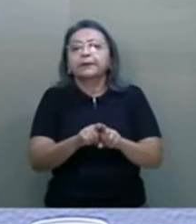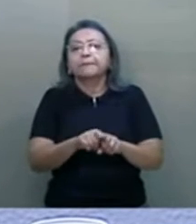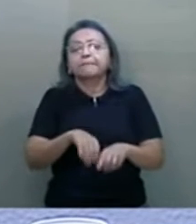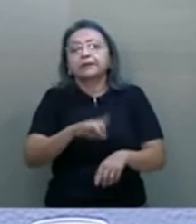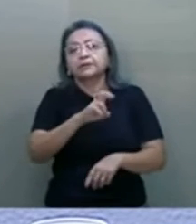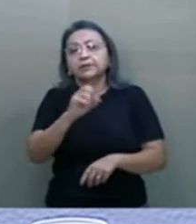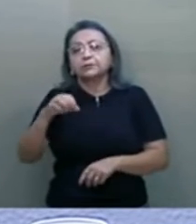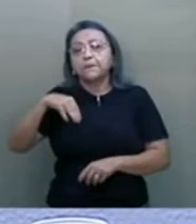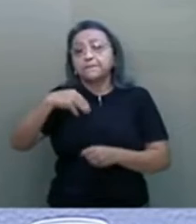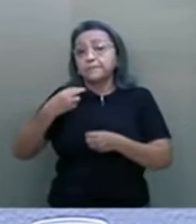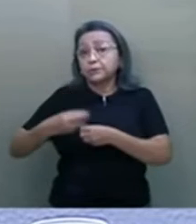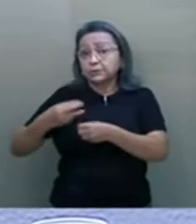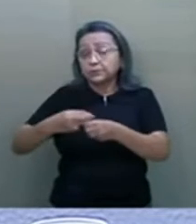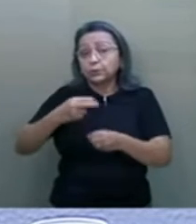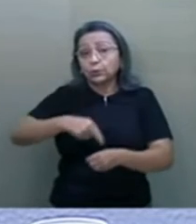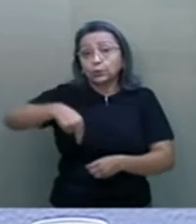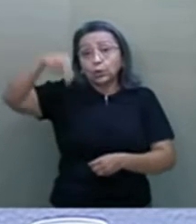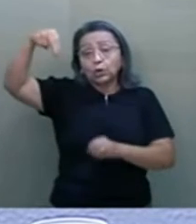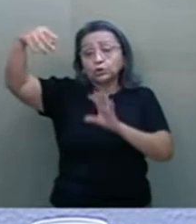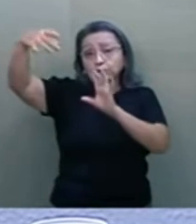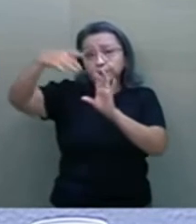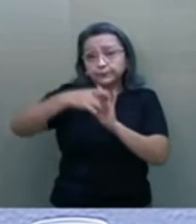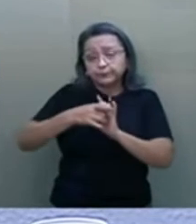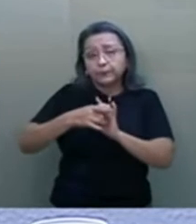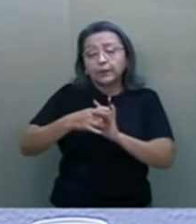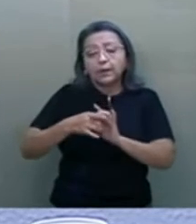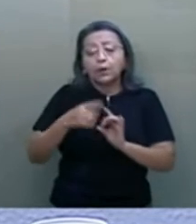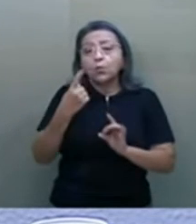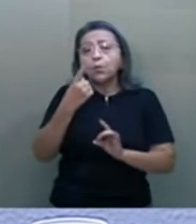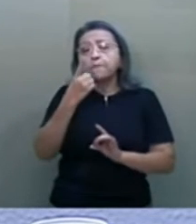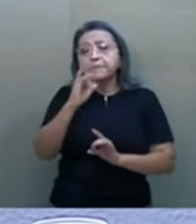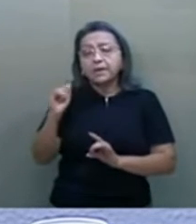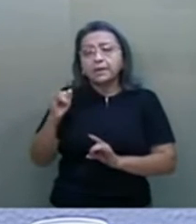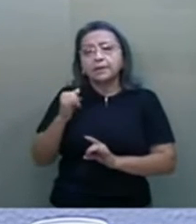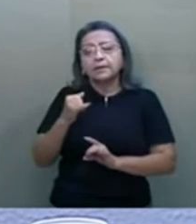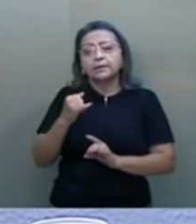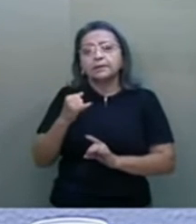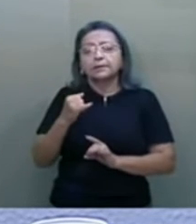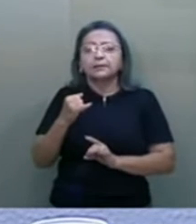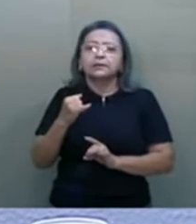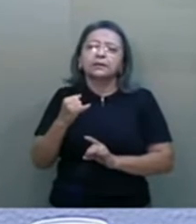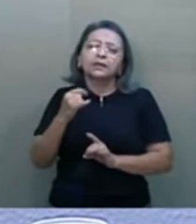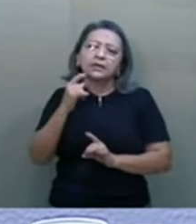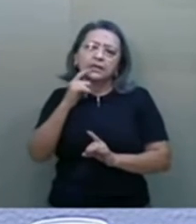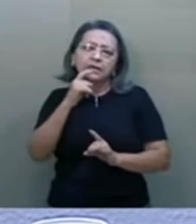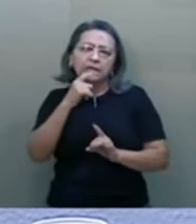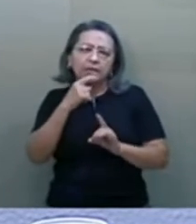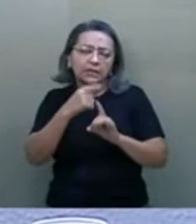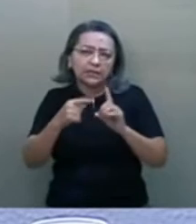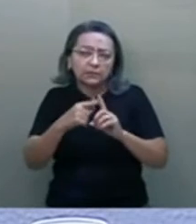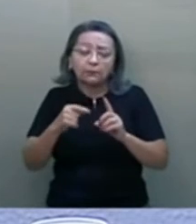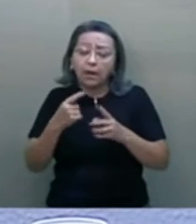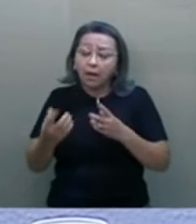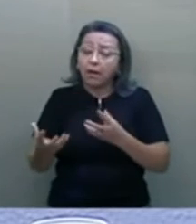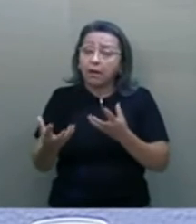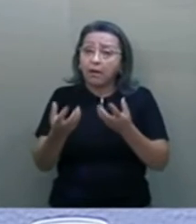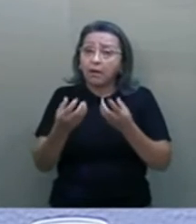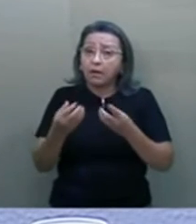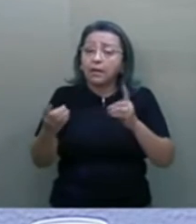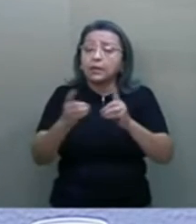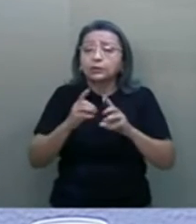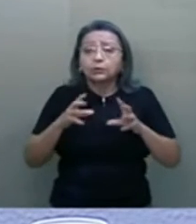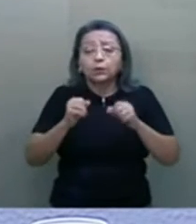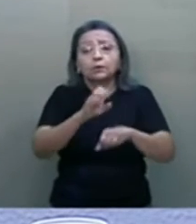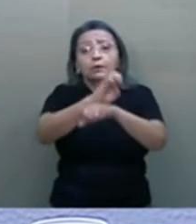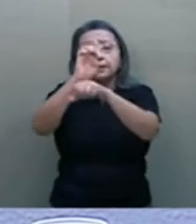500 municípios. O Norte Conectado, que é R 1,5 bilhão dedicados a atender praticamente todos os